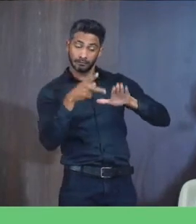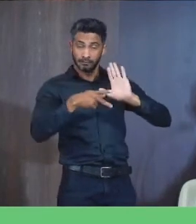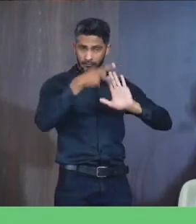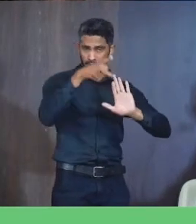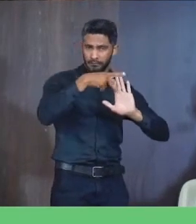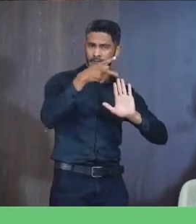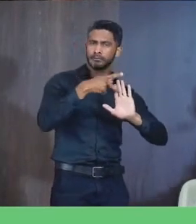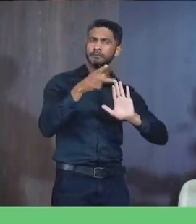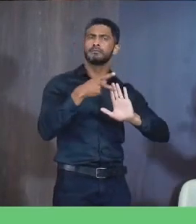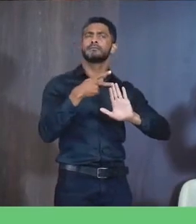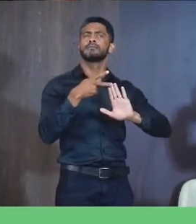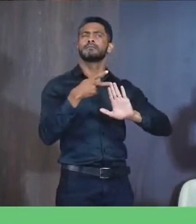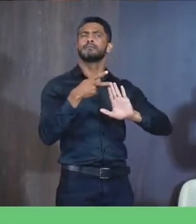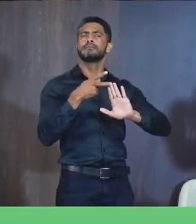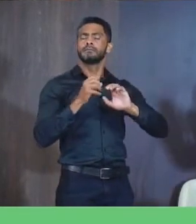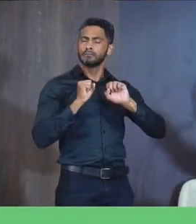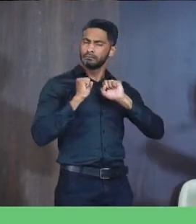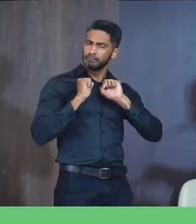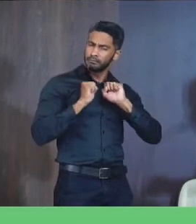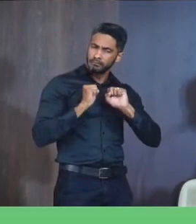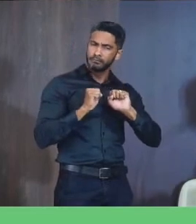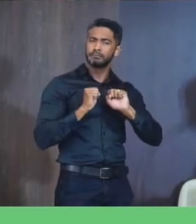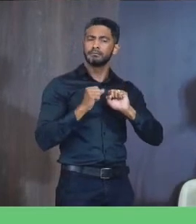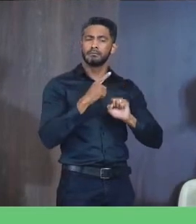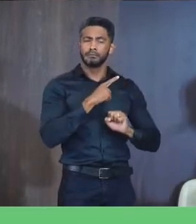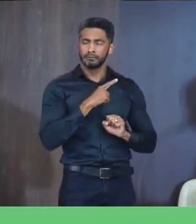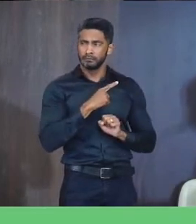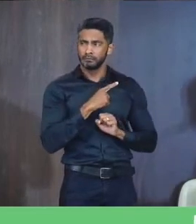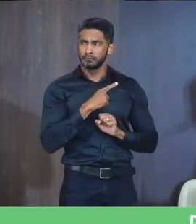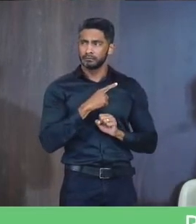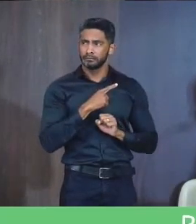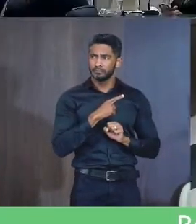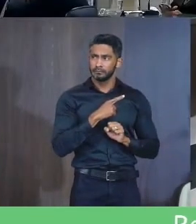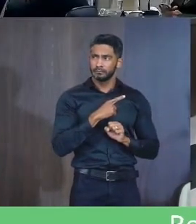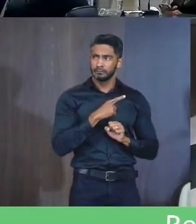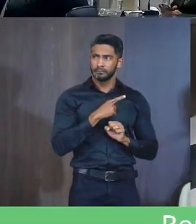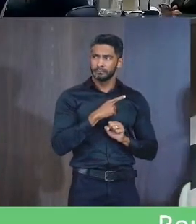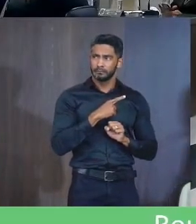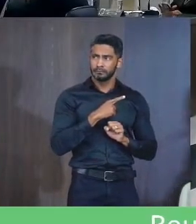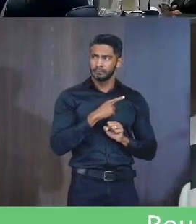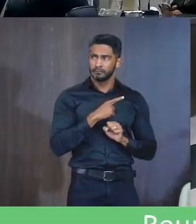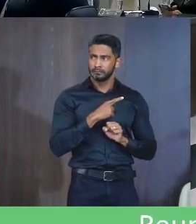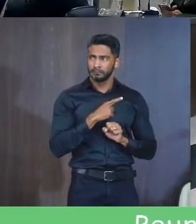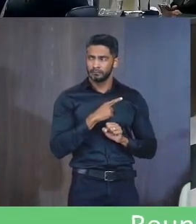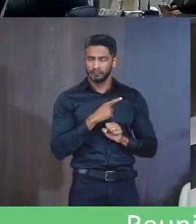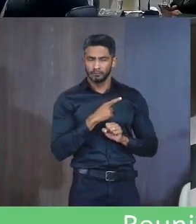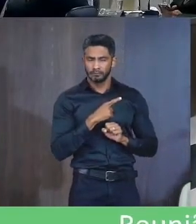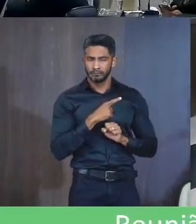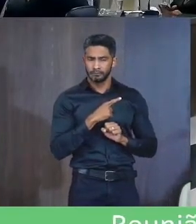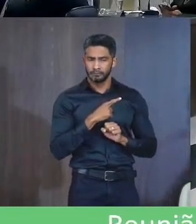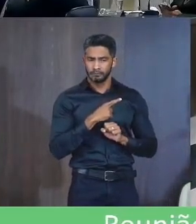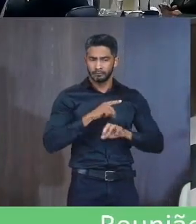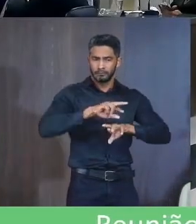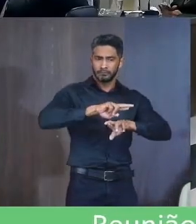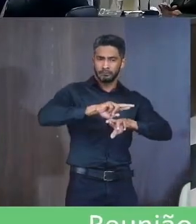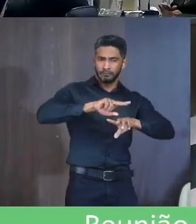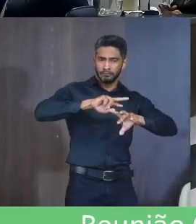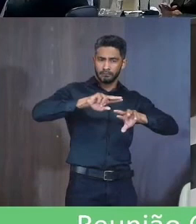Também Pode Contemplar Faixas etárias Diversas